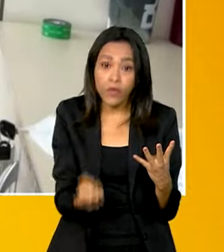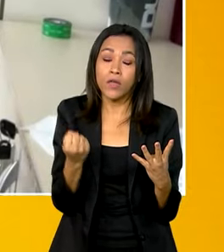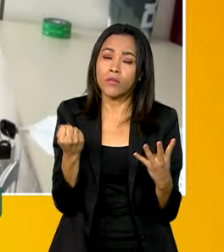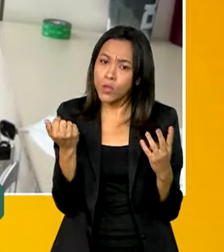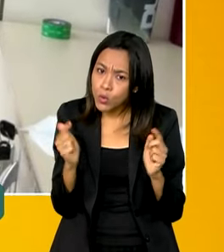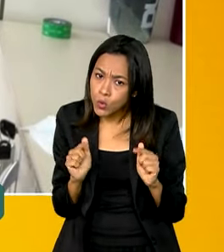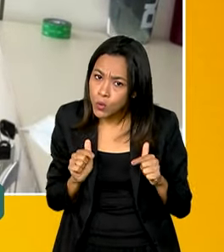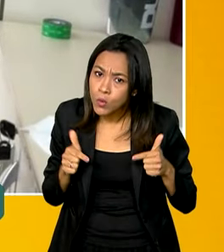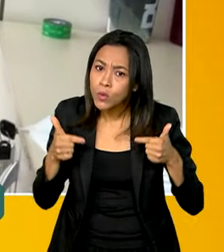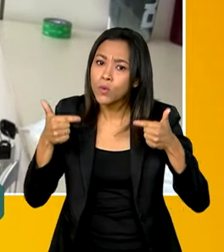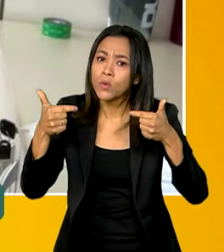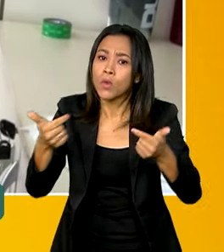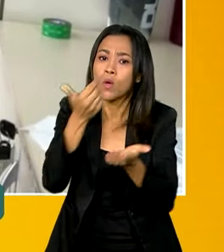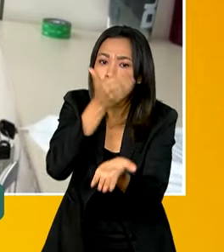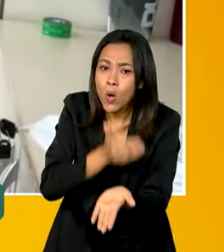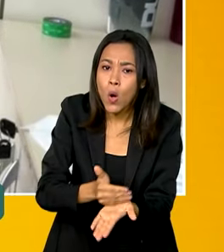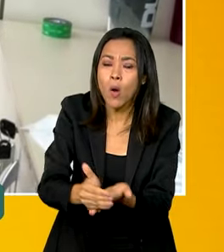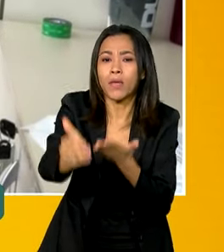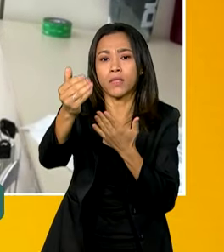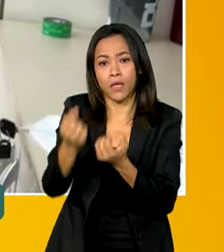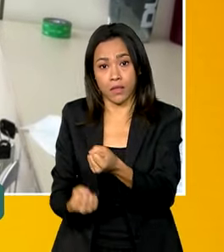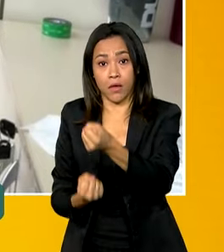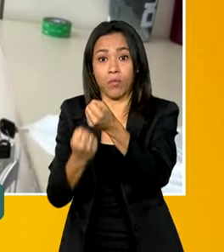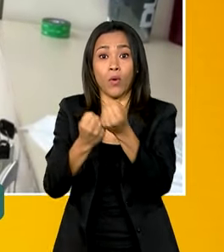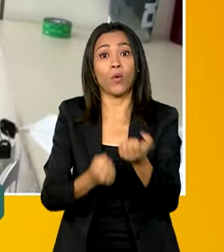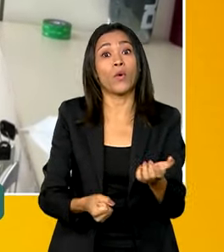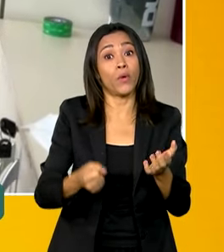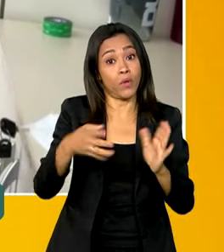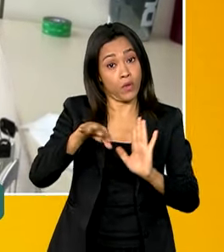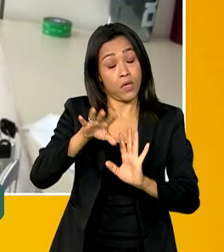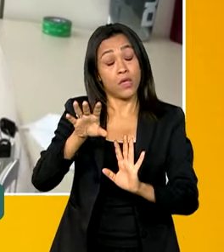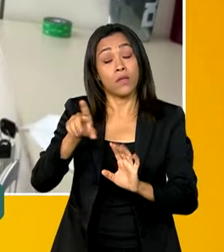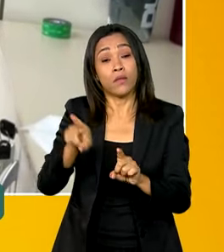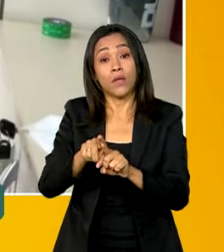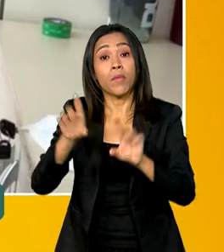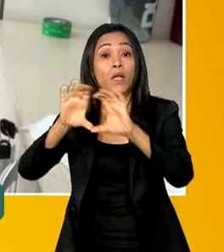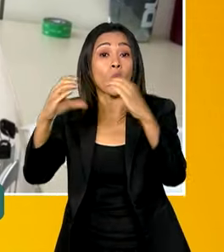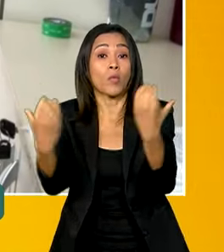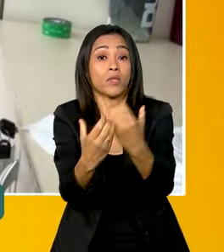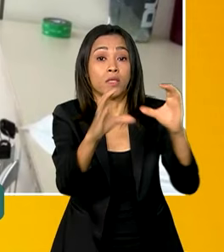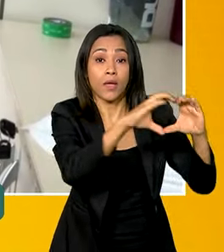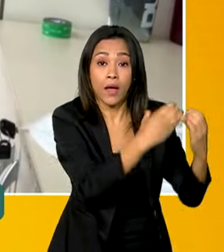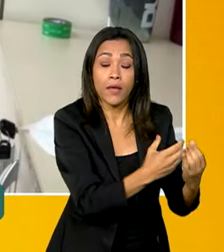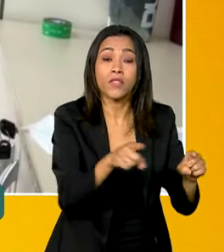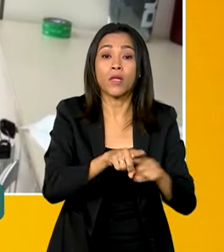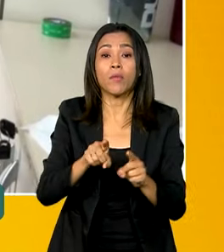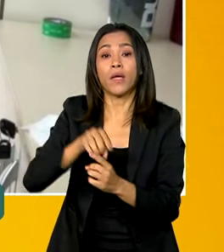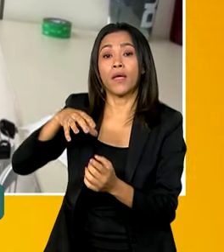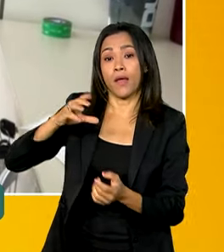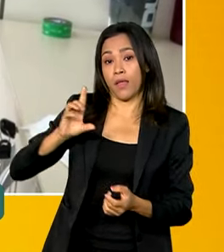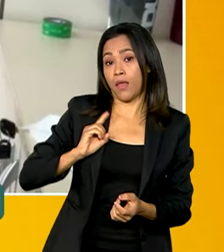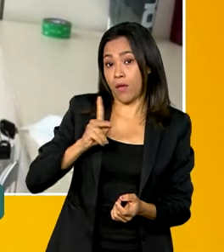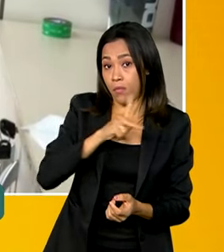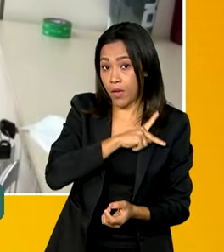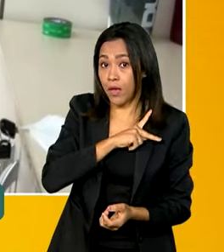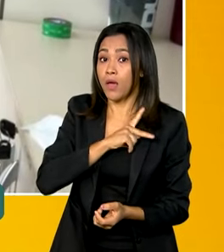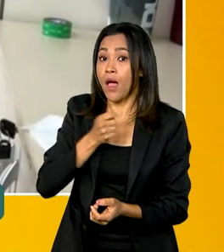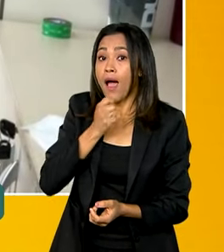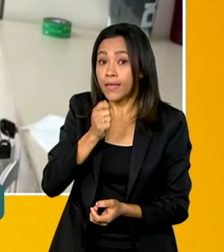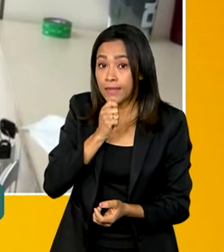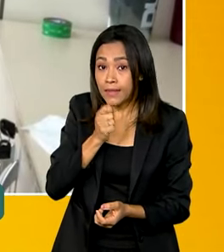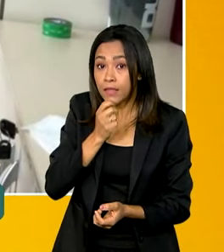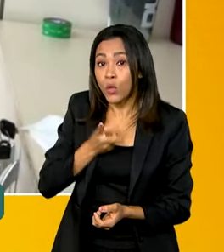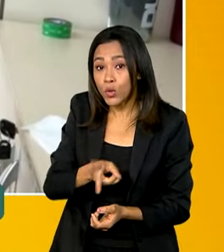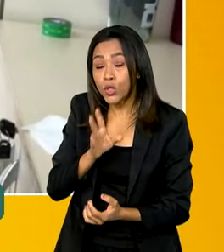esses investimentos dos postos de atendimento comunitário, mas também o Ministério da Justiça e as Defensorias estão realizando um diálogo com